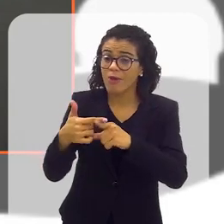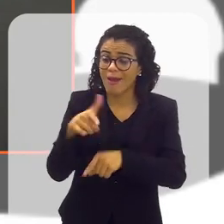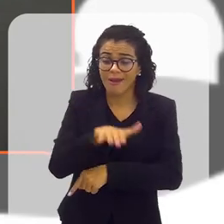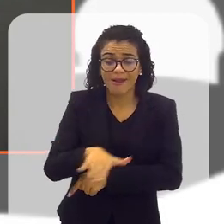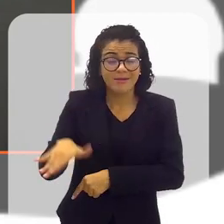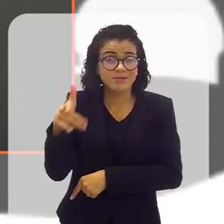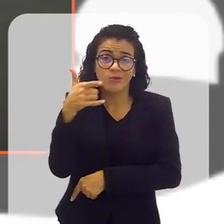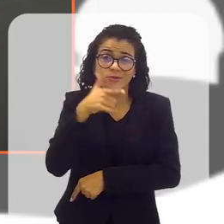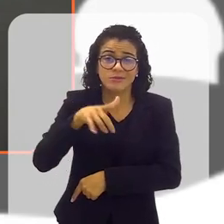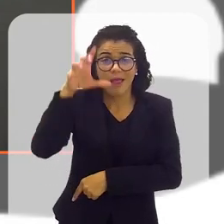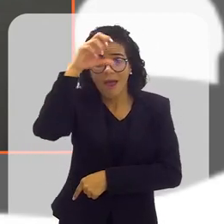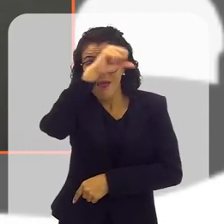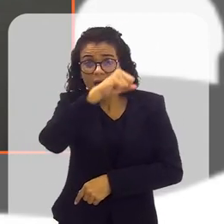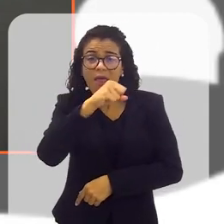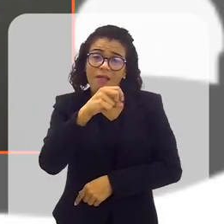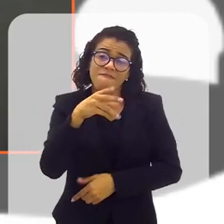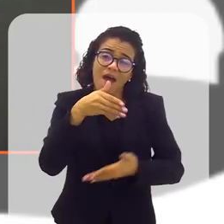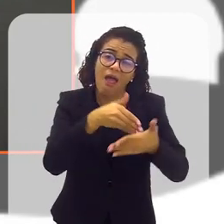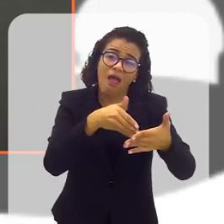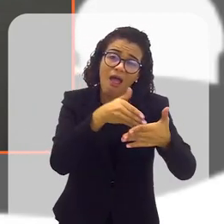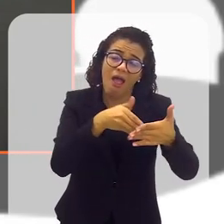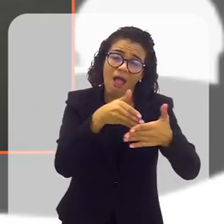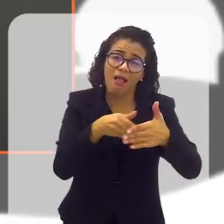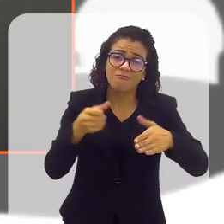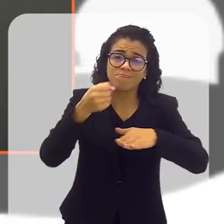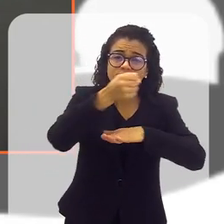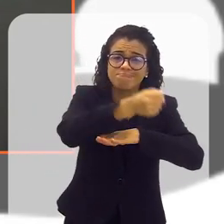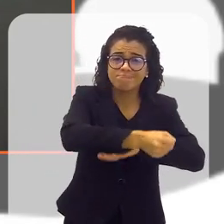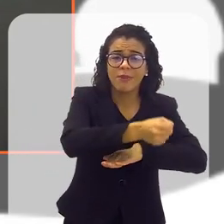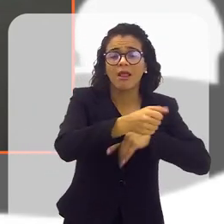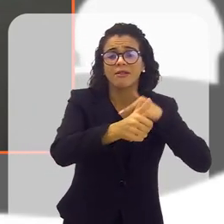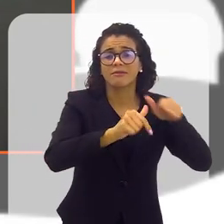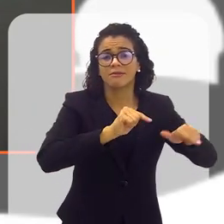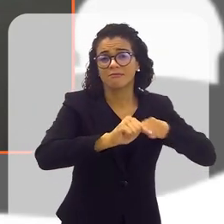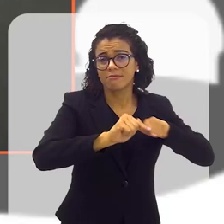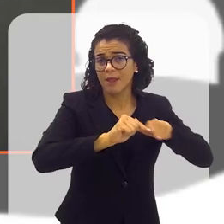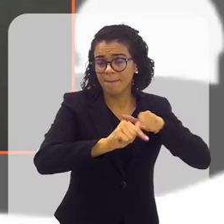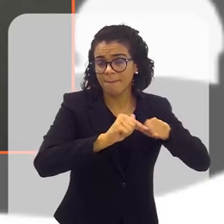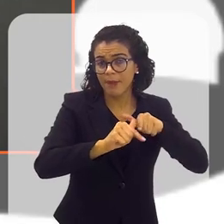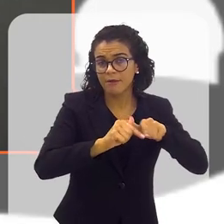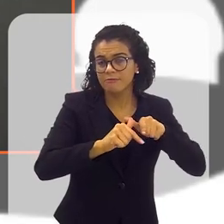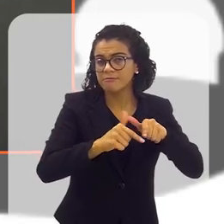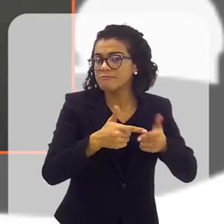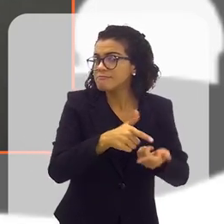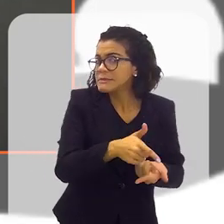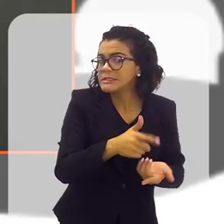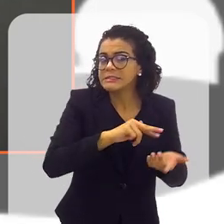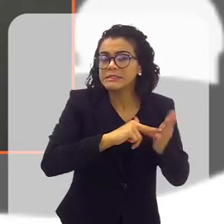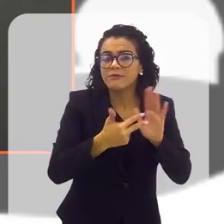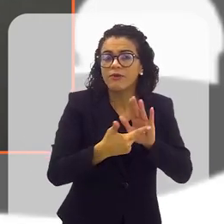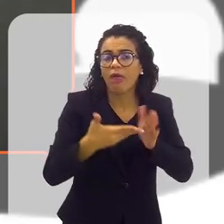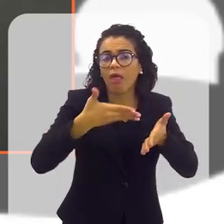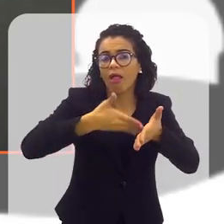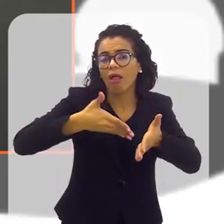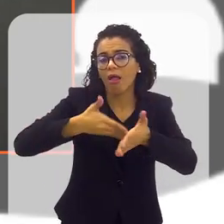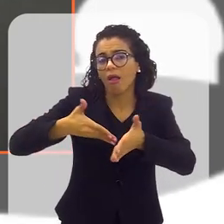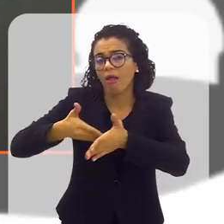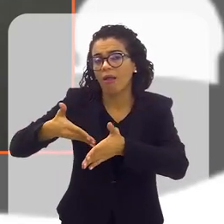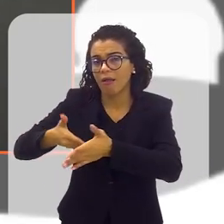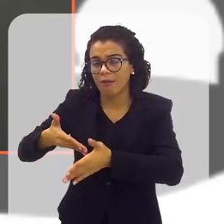porque a criança que não aprende, ela vai ter dificuldade na inserção no mercado de trabalho, se torna